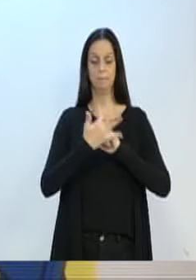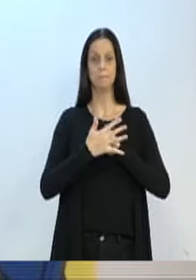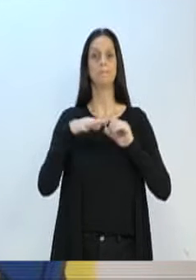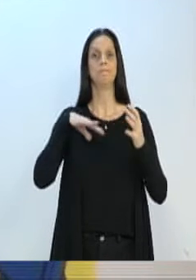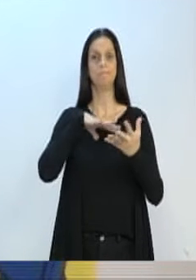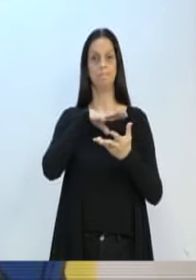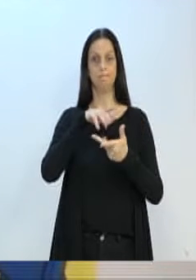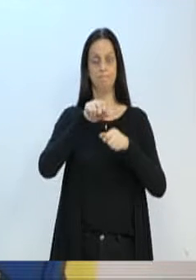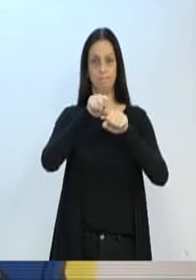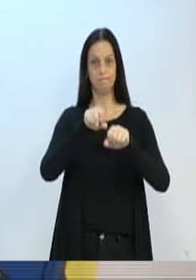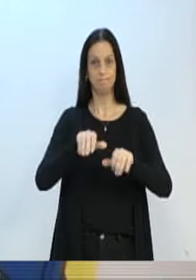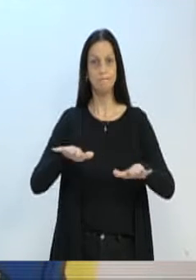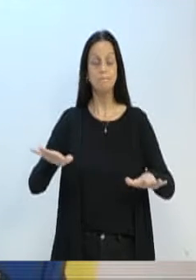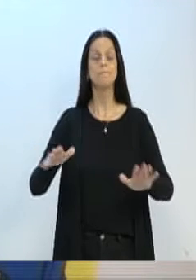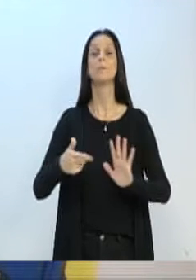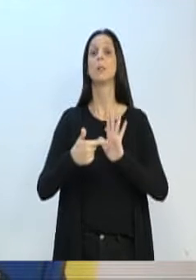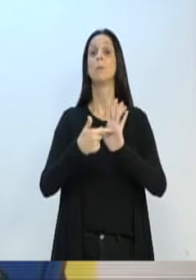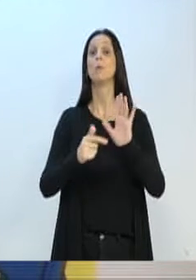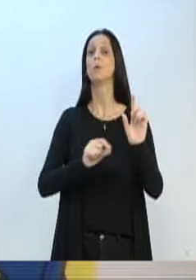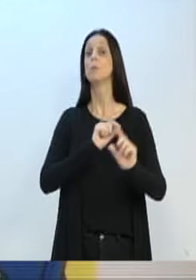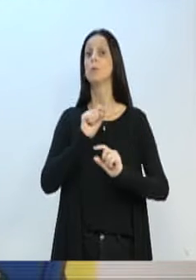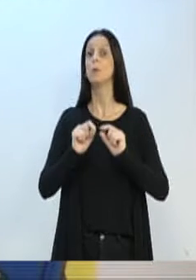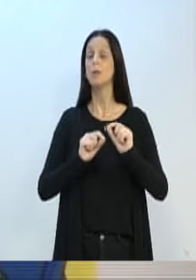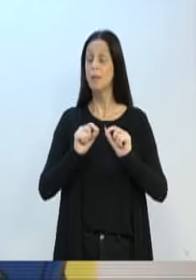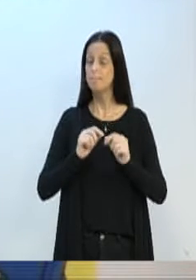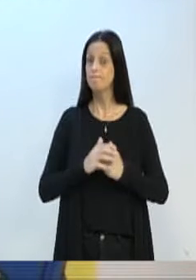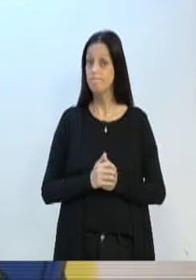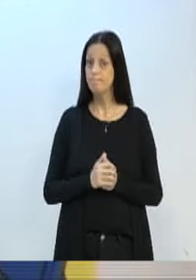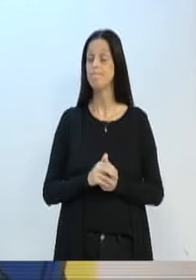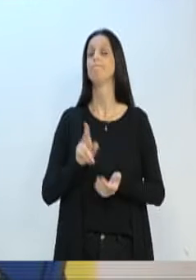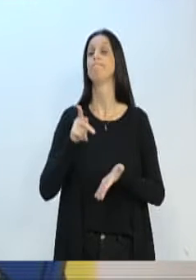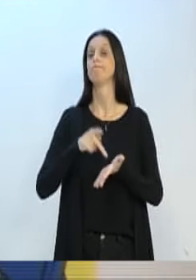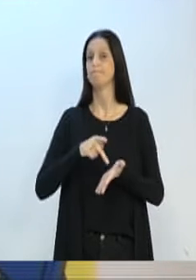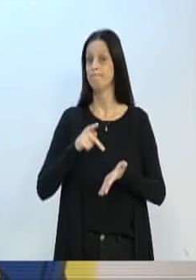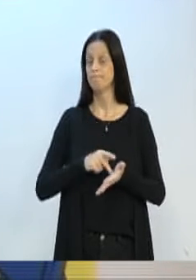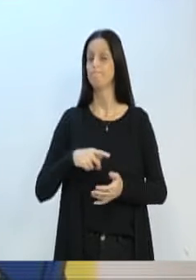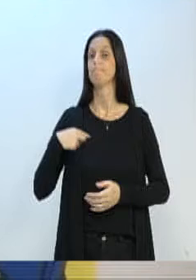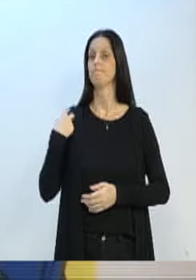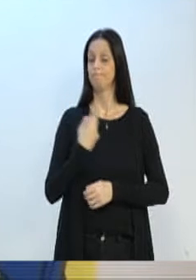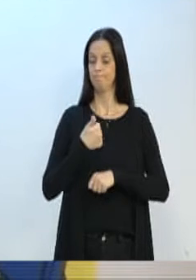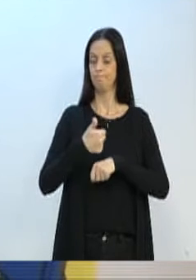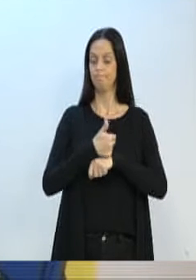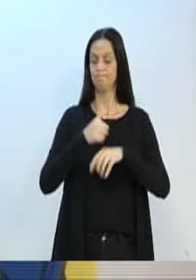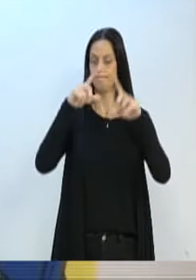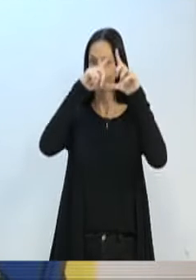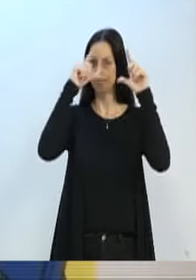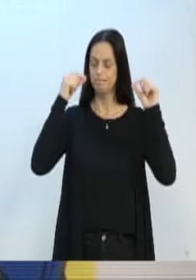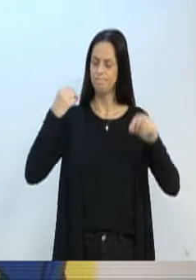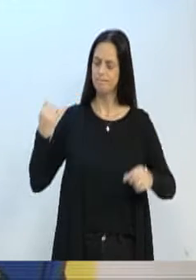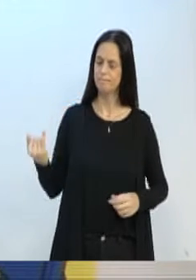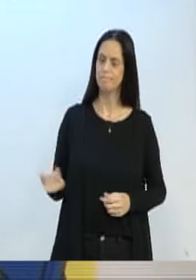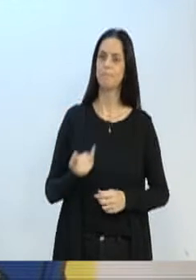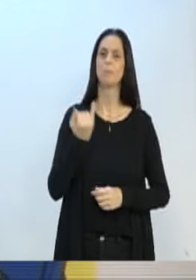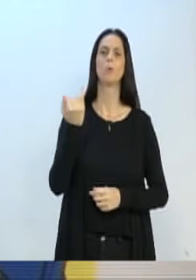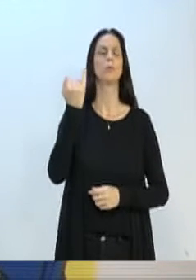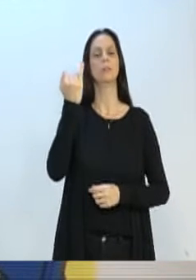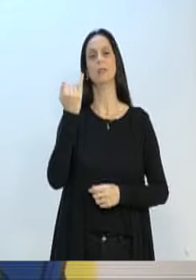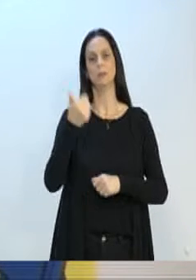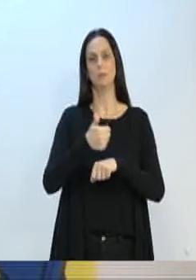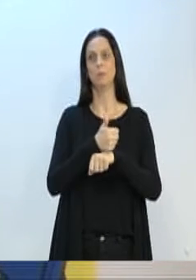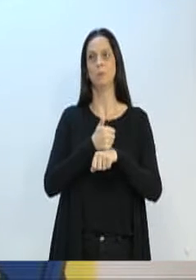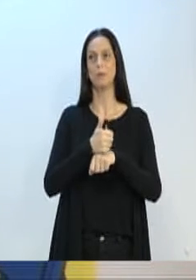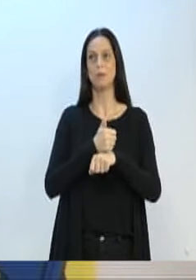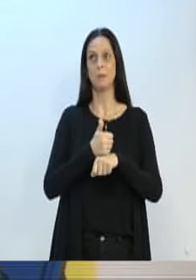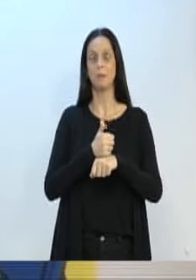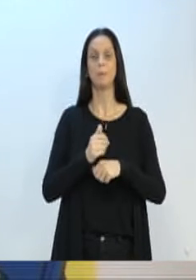Covid-19 mostrou para o Brasil e para o mundo o quanto nós, profissionais de enfermagem, somos importantes e quanto a